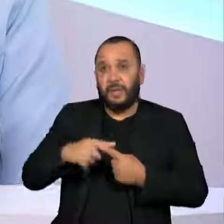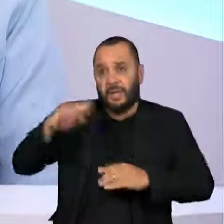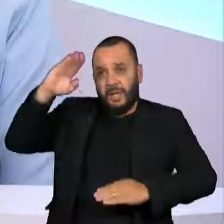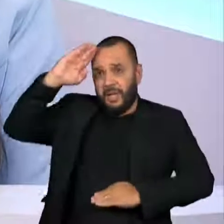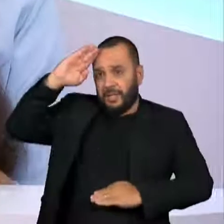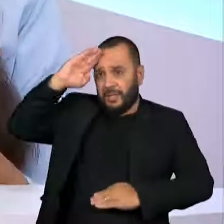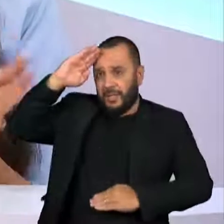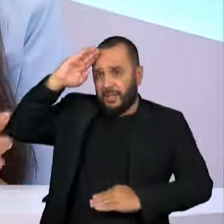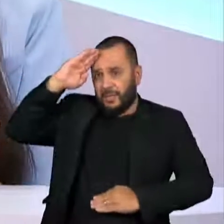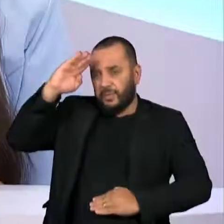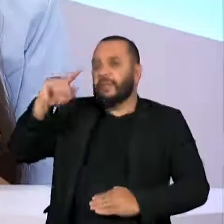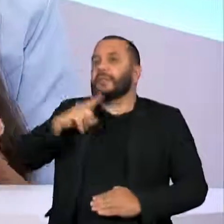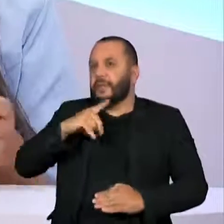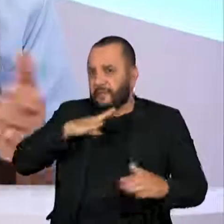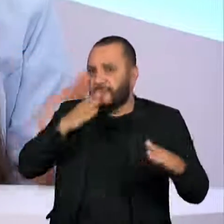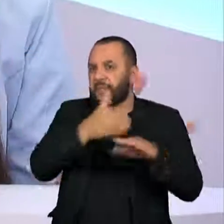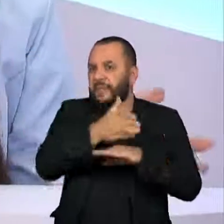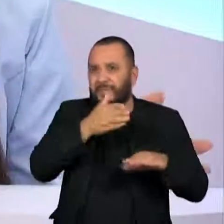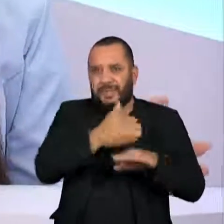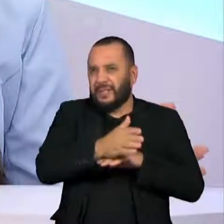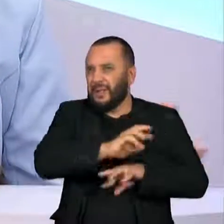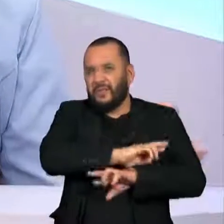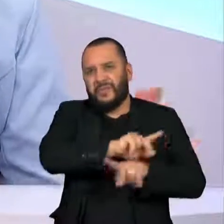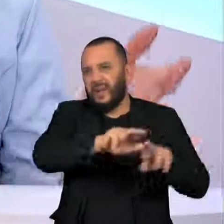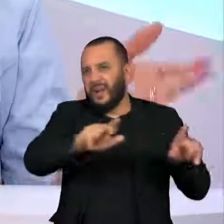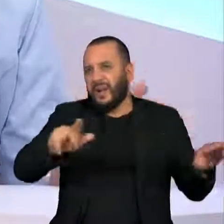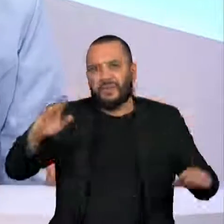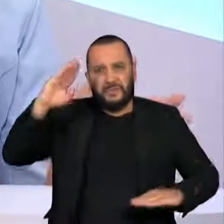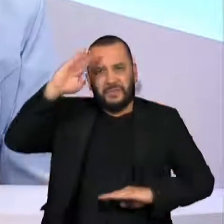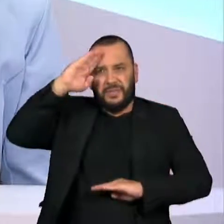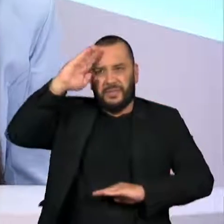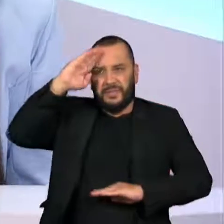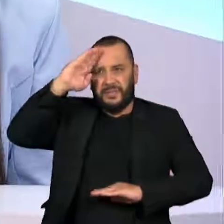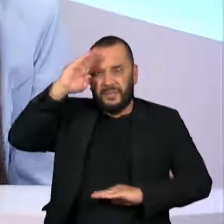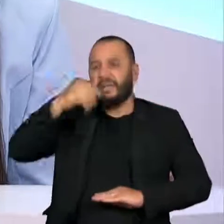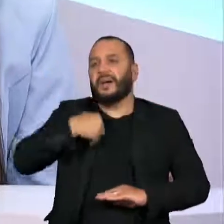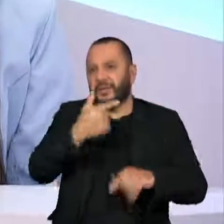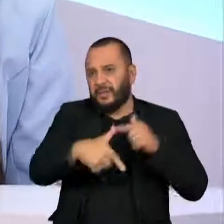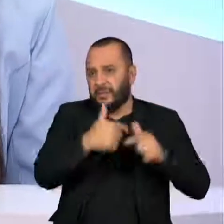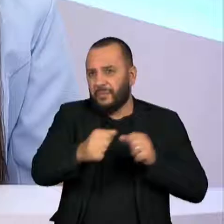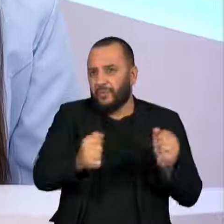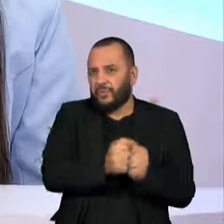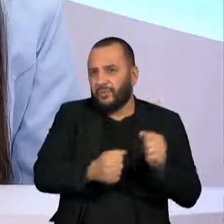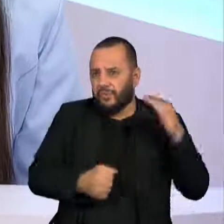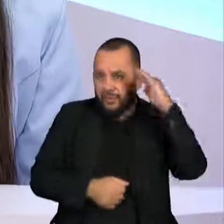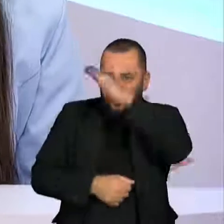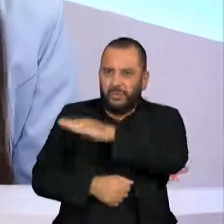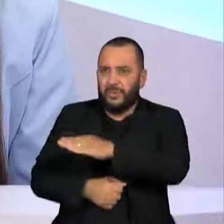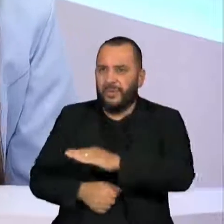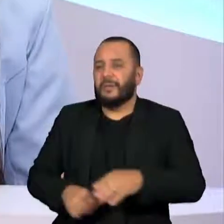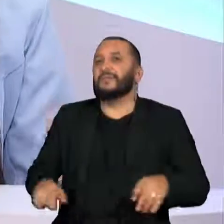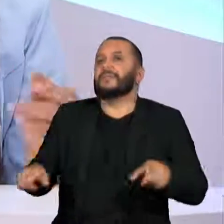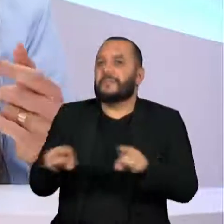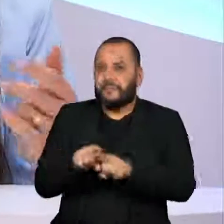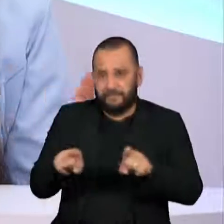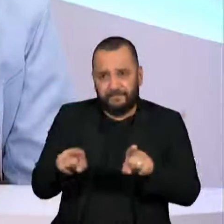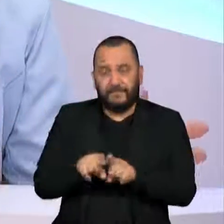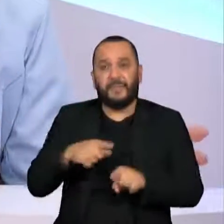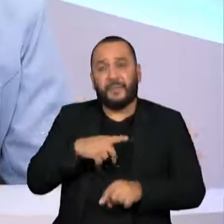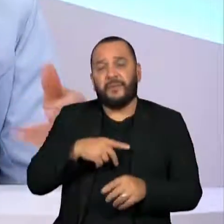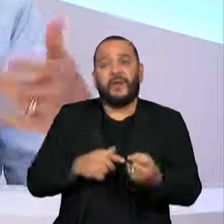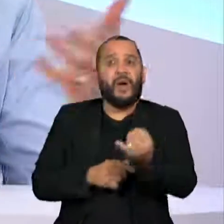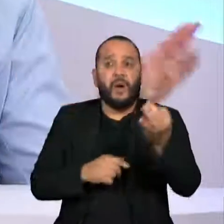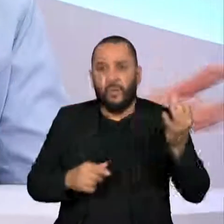Armadas tiveram uma participação muito grande, milhares de militares participaram do governo Bolsonaro e teve uma grande parte também que